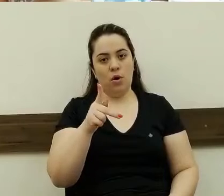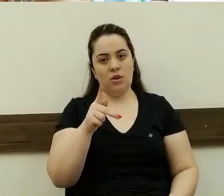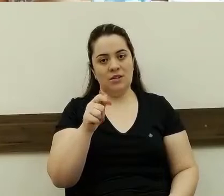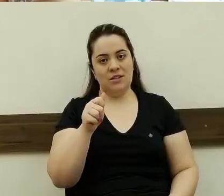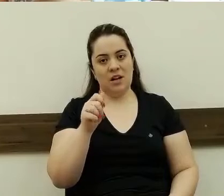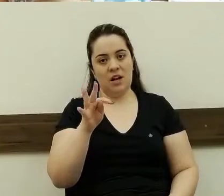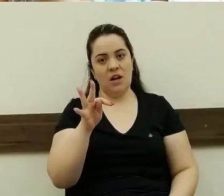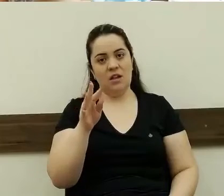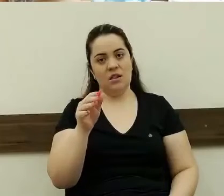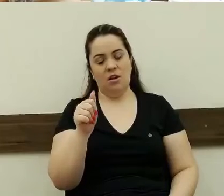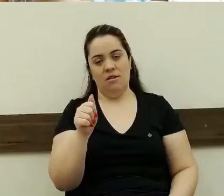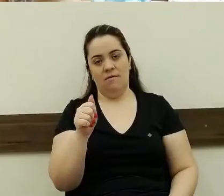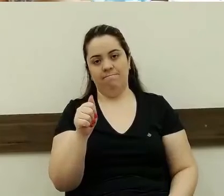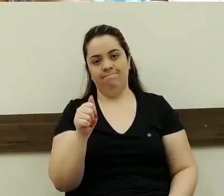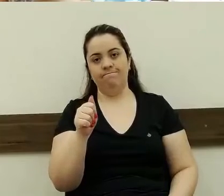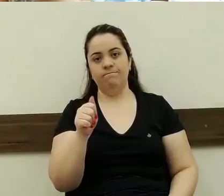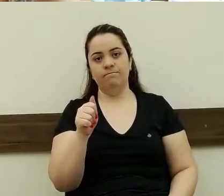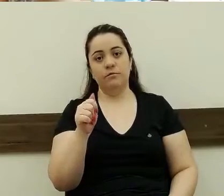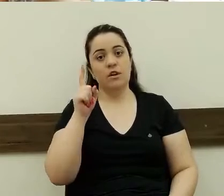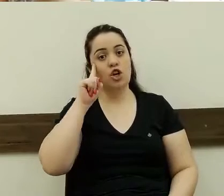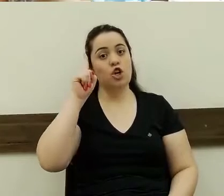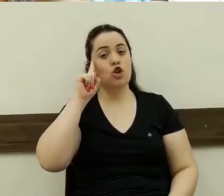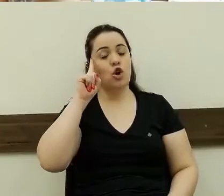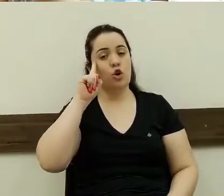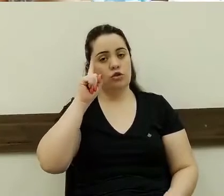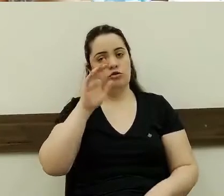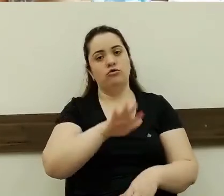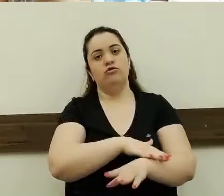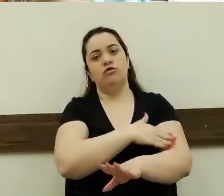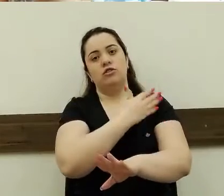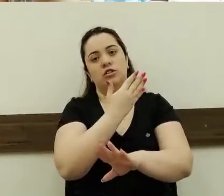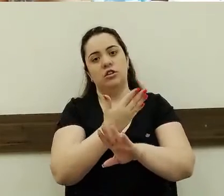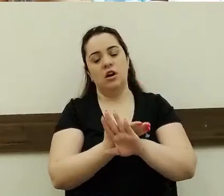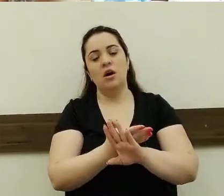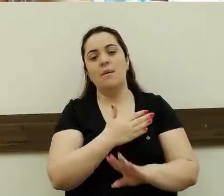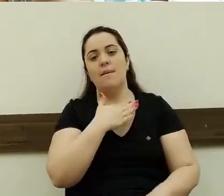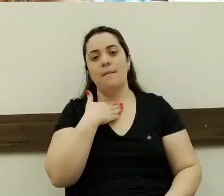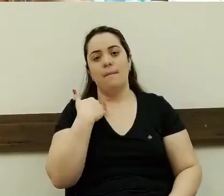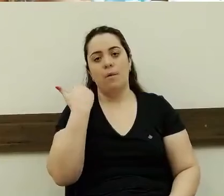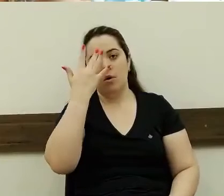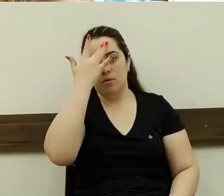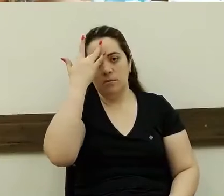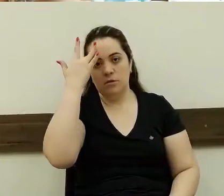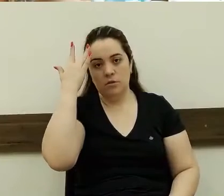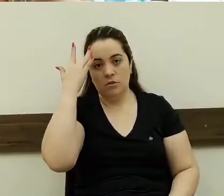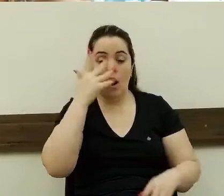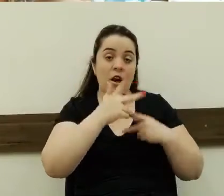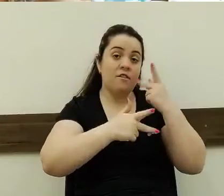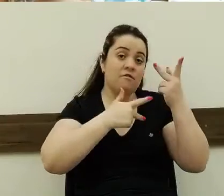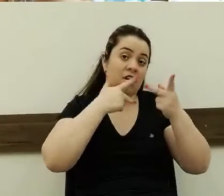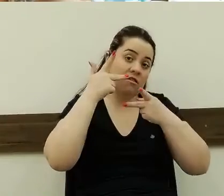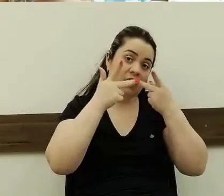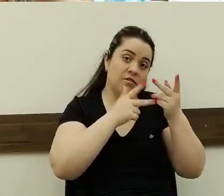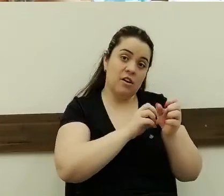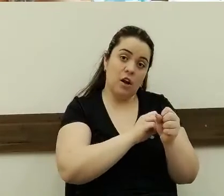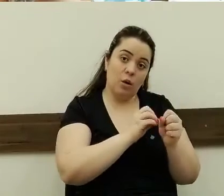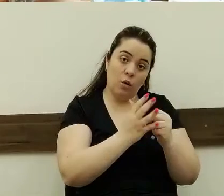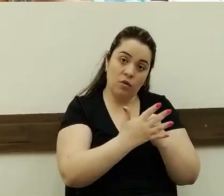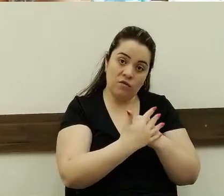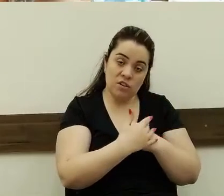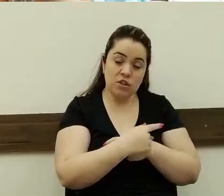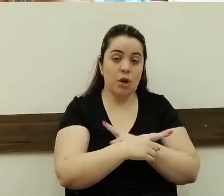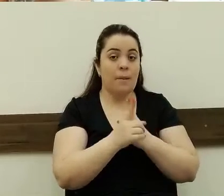dia com essa maldita doença. Se fala aí em pandemia, em Covid, mas se a gente olhar,